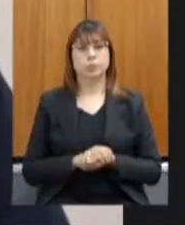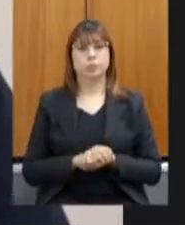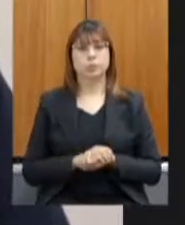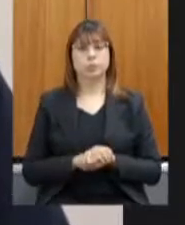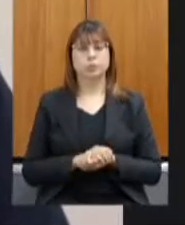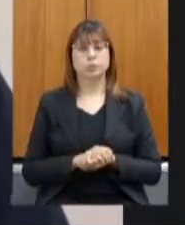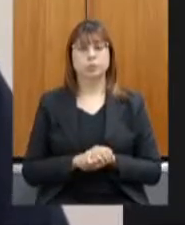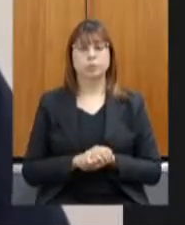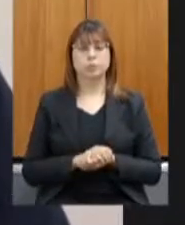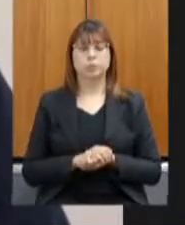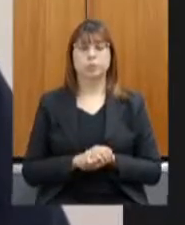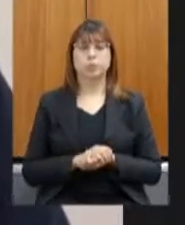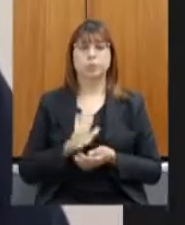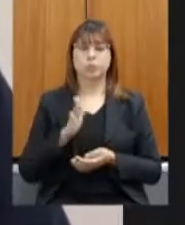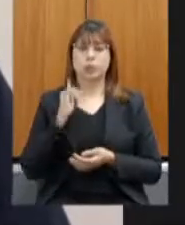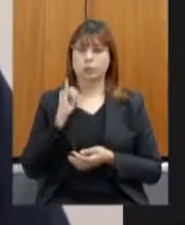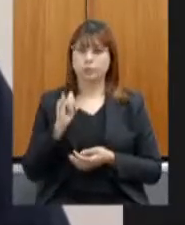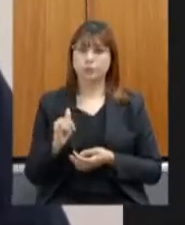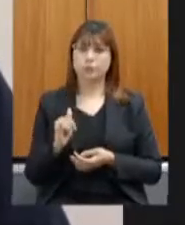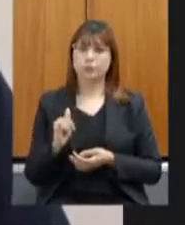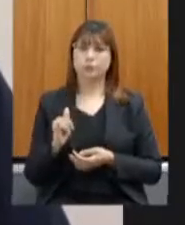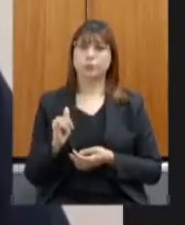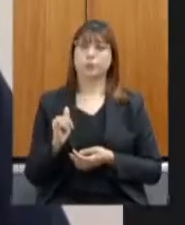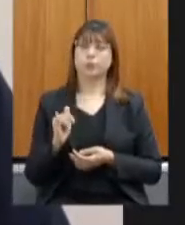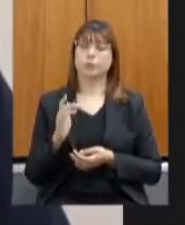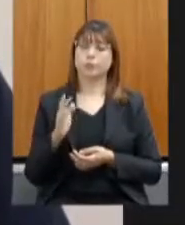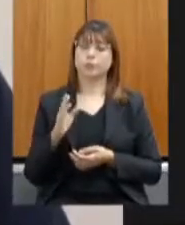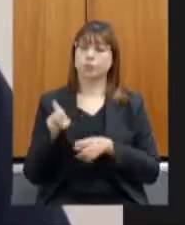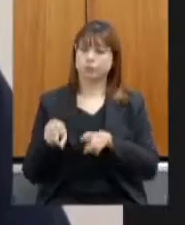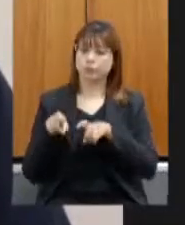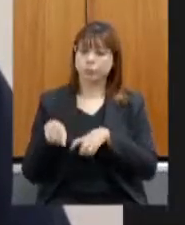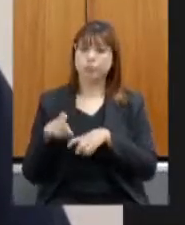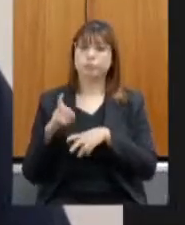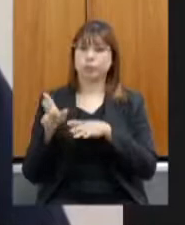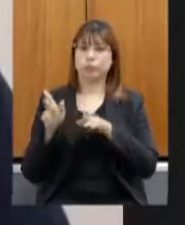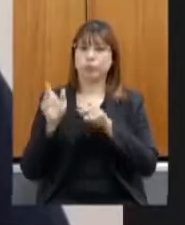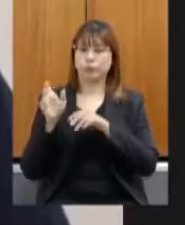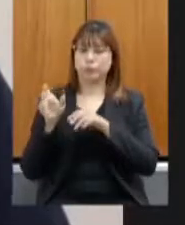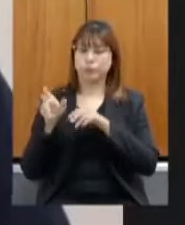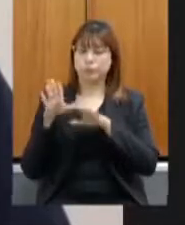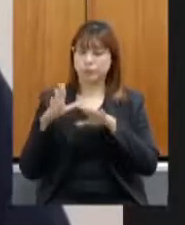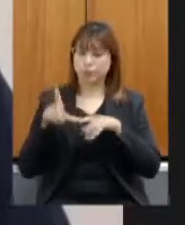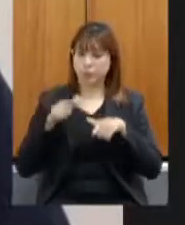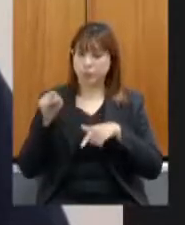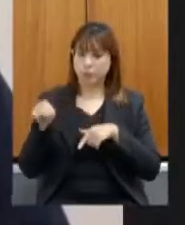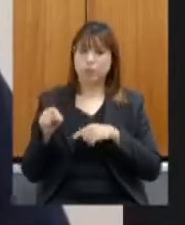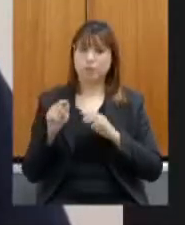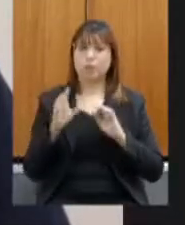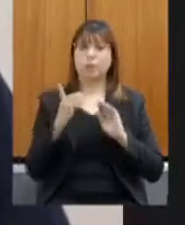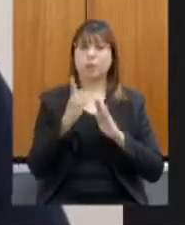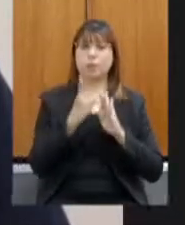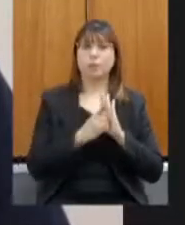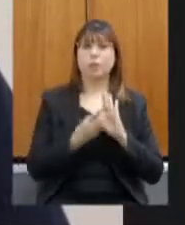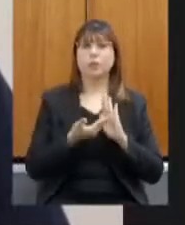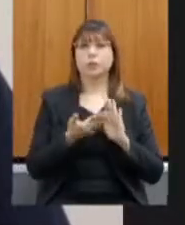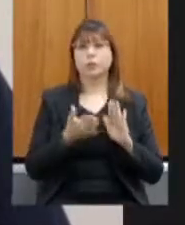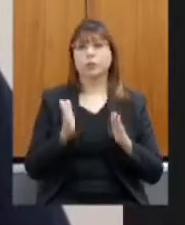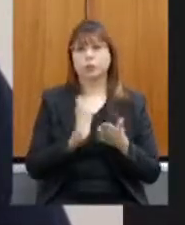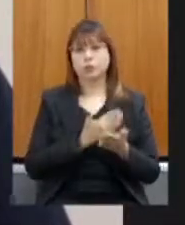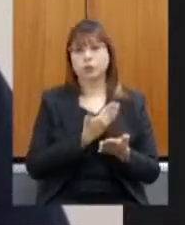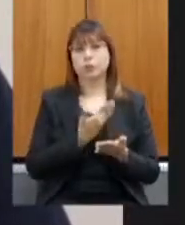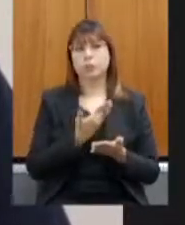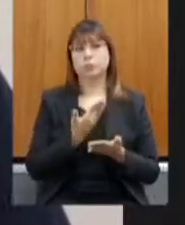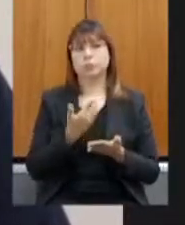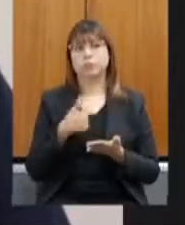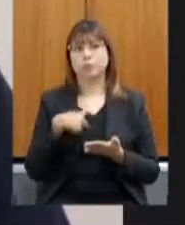produtores falando que iria retirar esse decreto é simplesmente uma vontade unilateral dele de retirar o decreto a gente ainda não entendeu